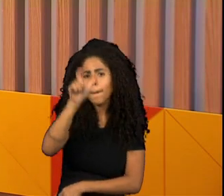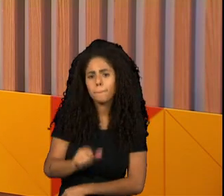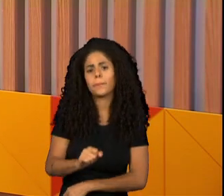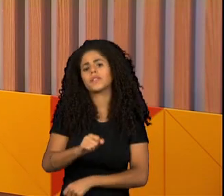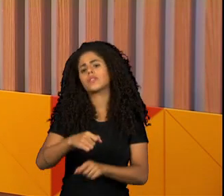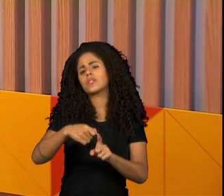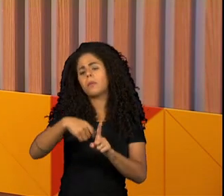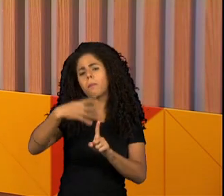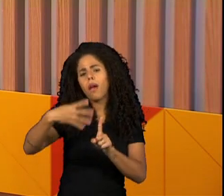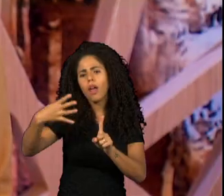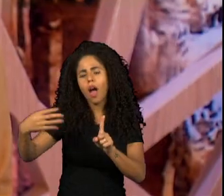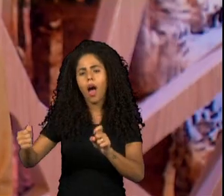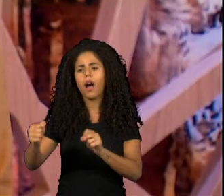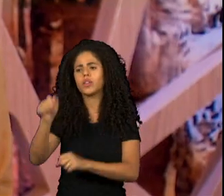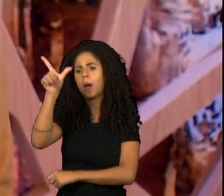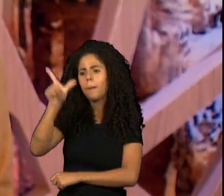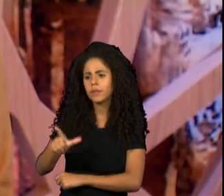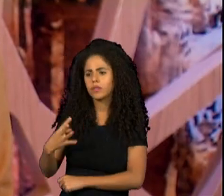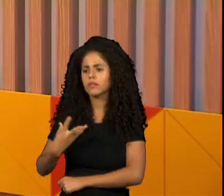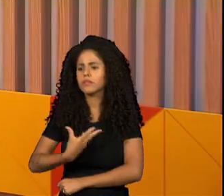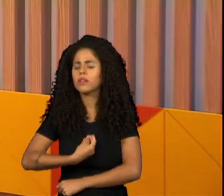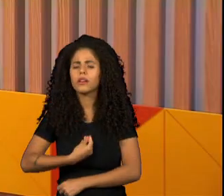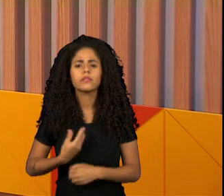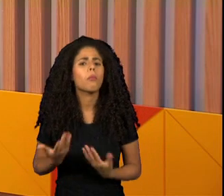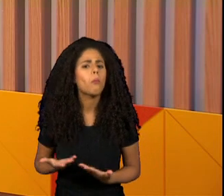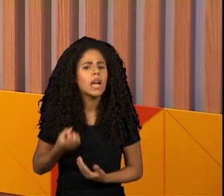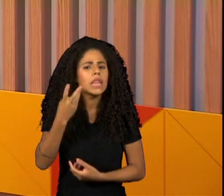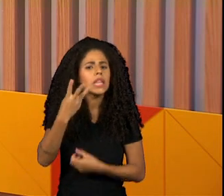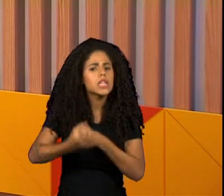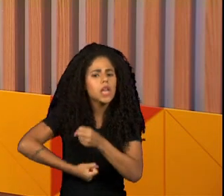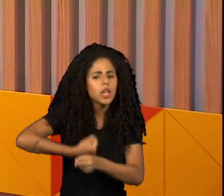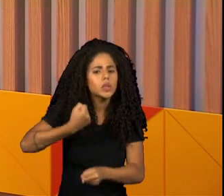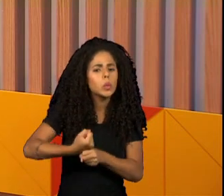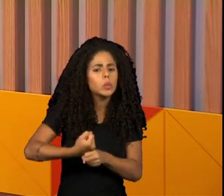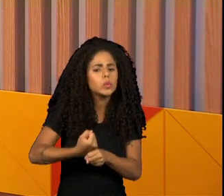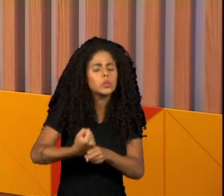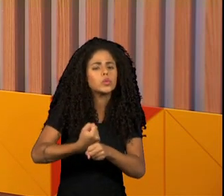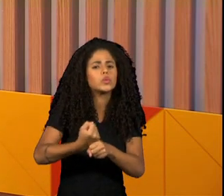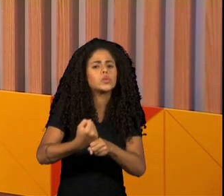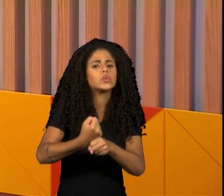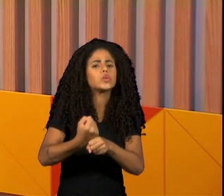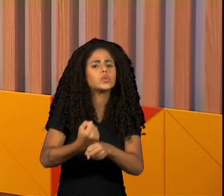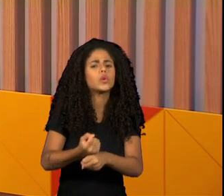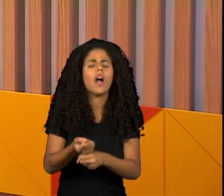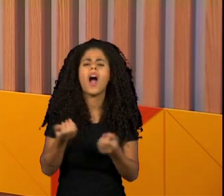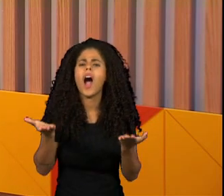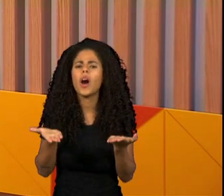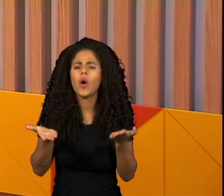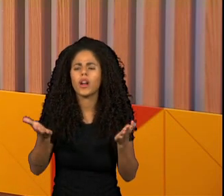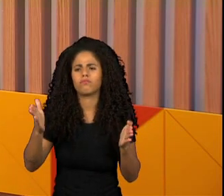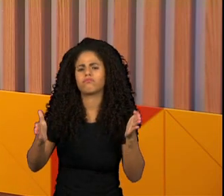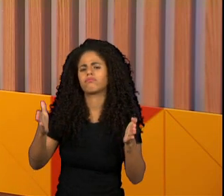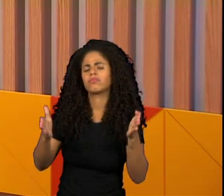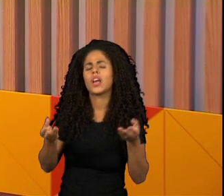pessoas do grupo LGBTQIA+. Três anos se passaram. Em que momento nós estamos aqui no país?